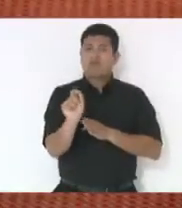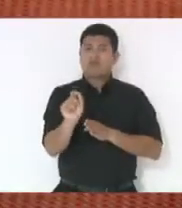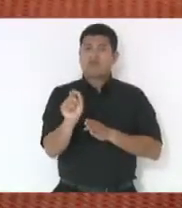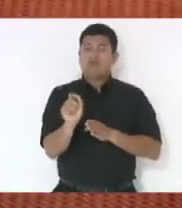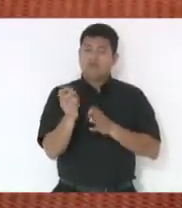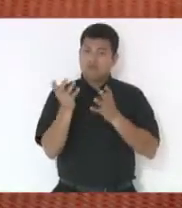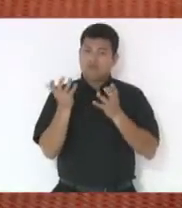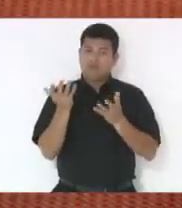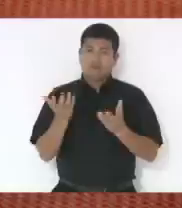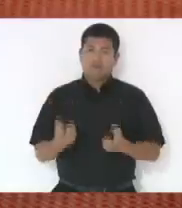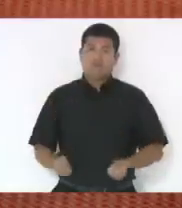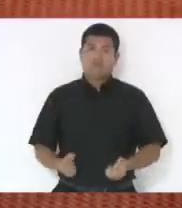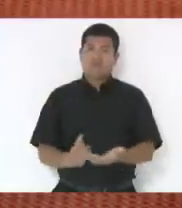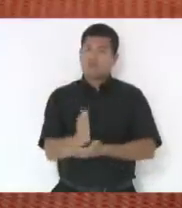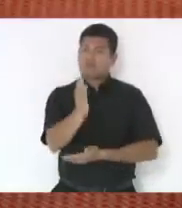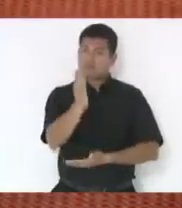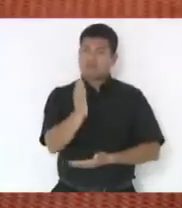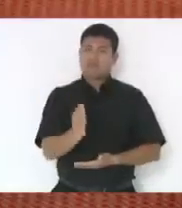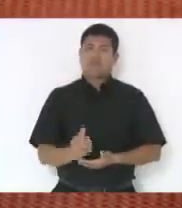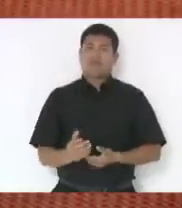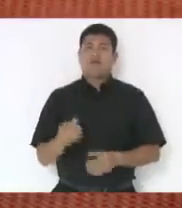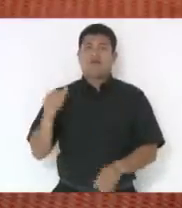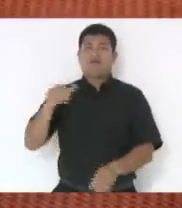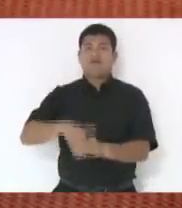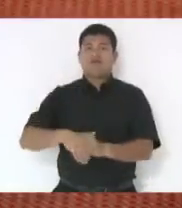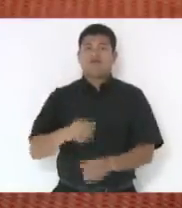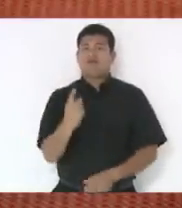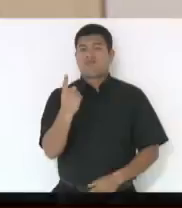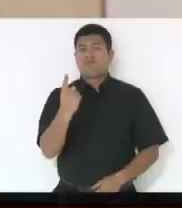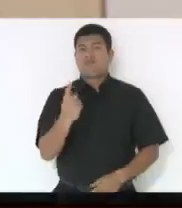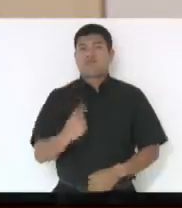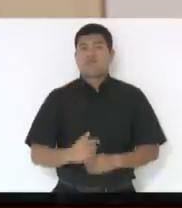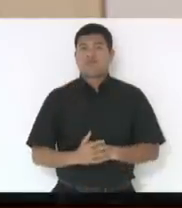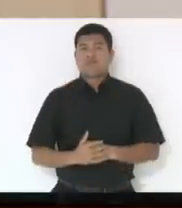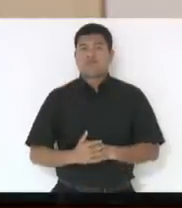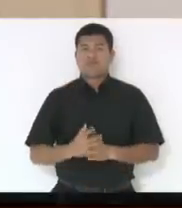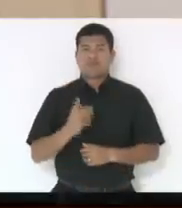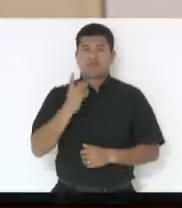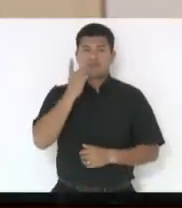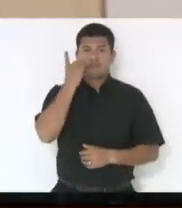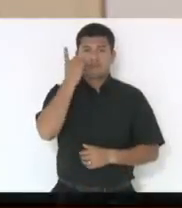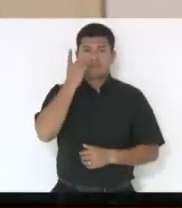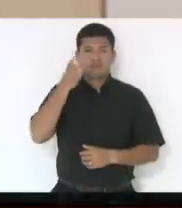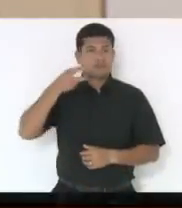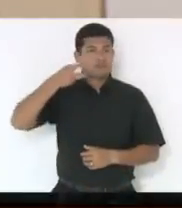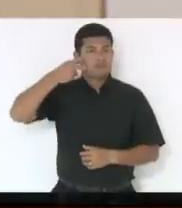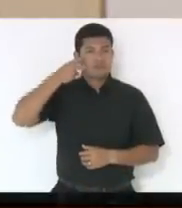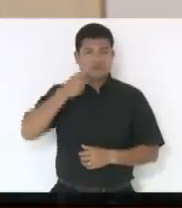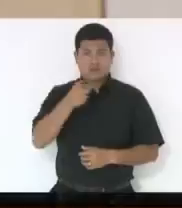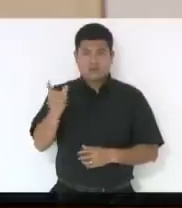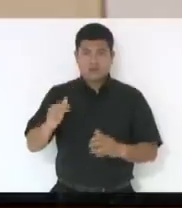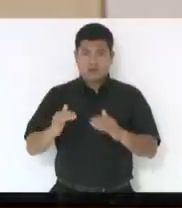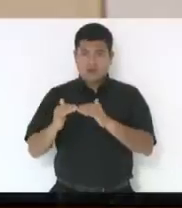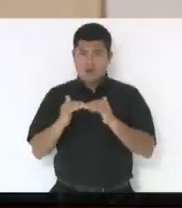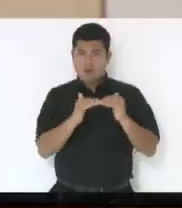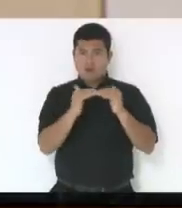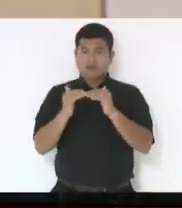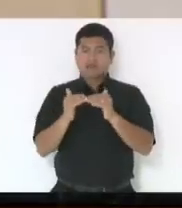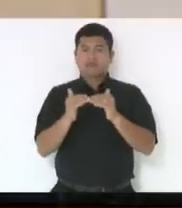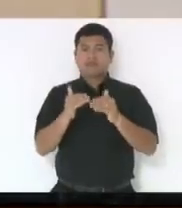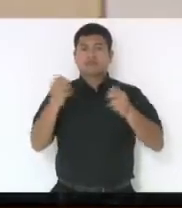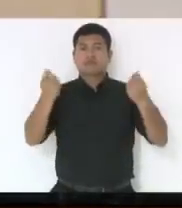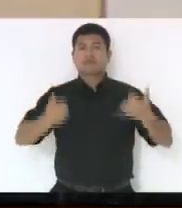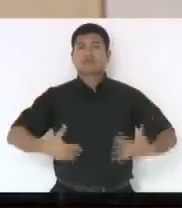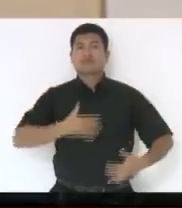aprovação. Voto 1. Deputado Luiz Fernando Vampiro, V. Exª. concorda com a explanação do líder do governo?